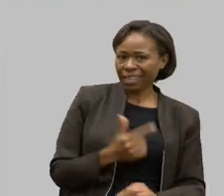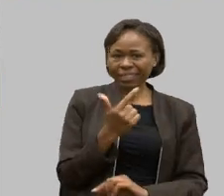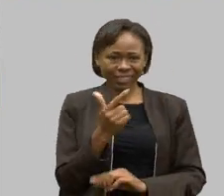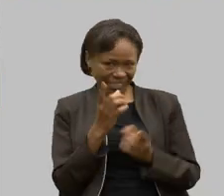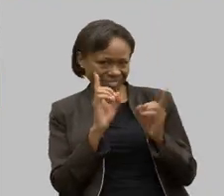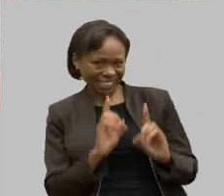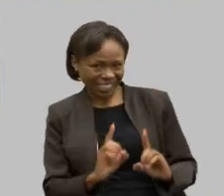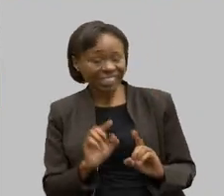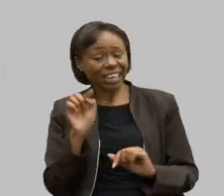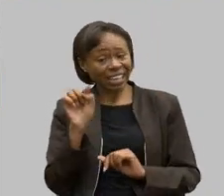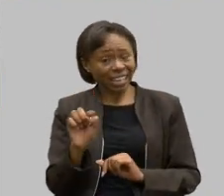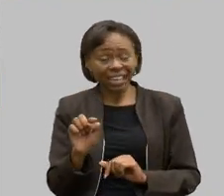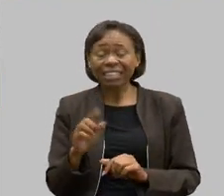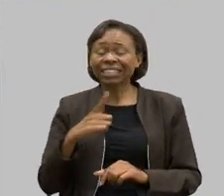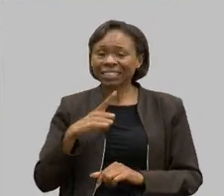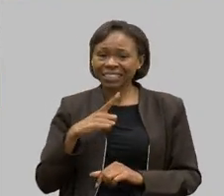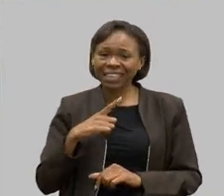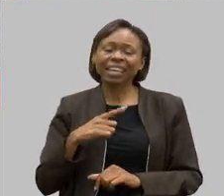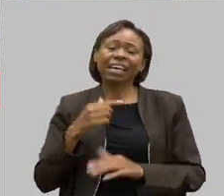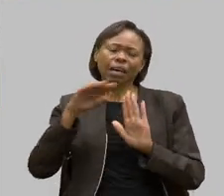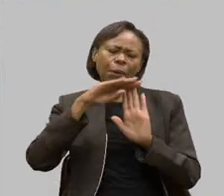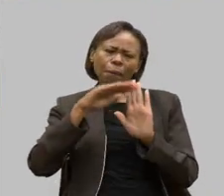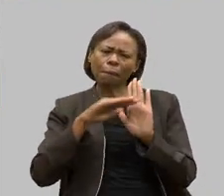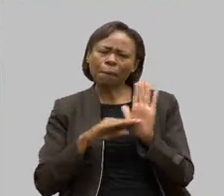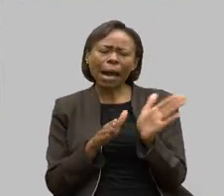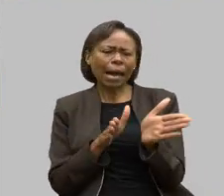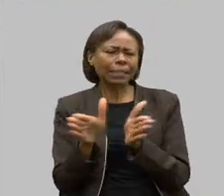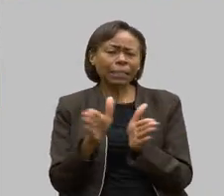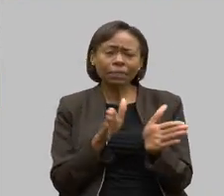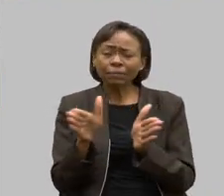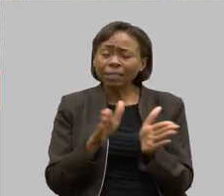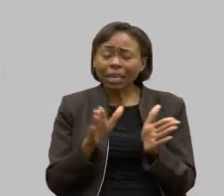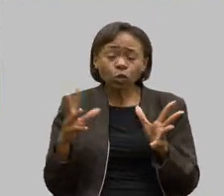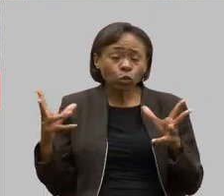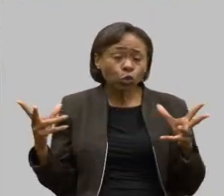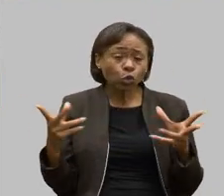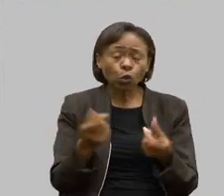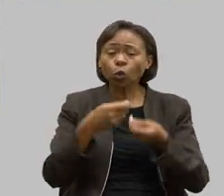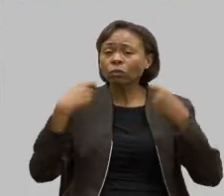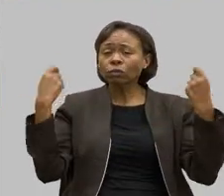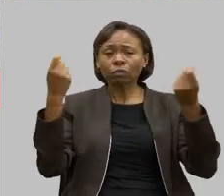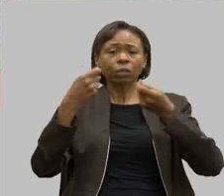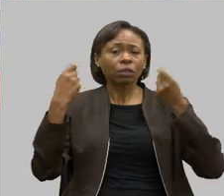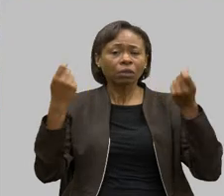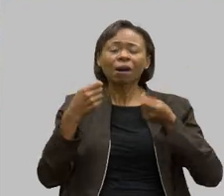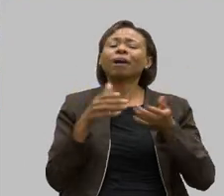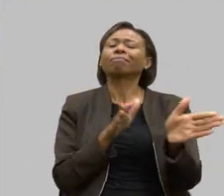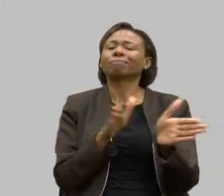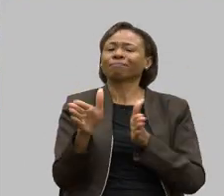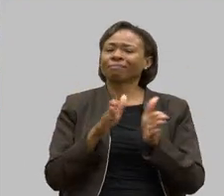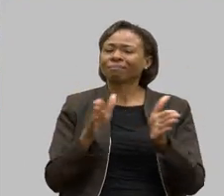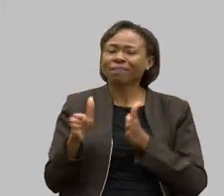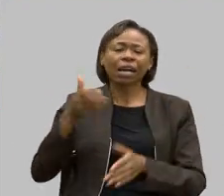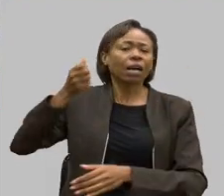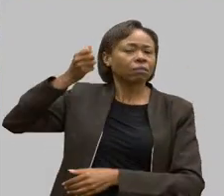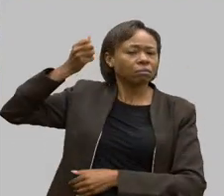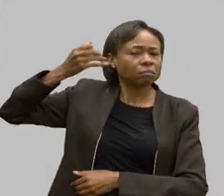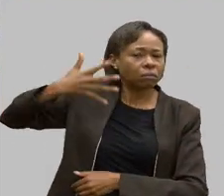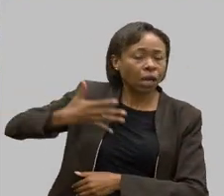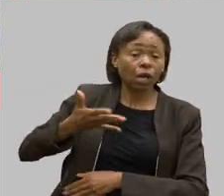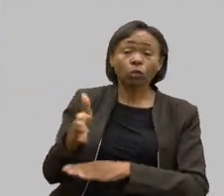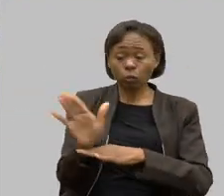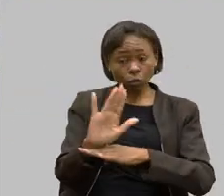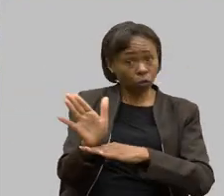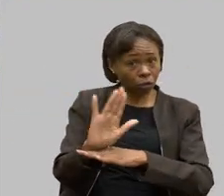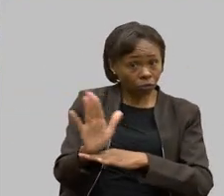em toda a programação. Então, as apresentações, toda a programação conta com libras e audiodescrição. No caso dos filmes, nós temos também